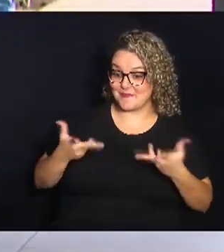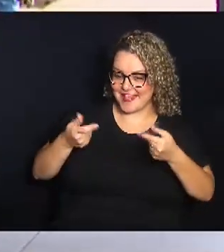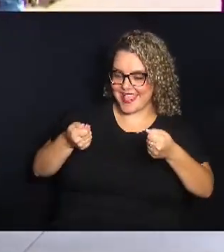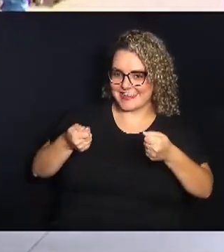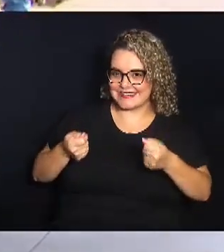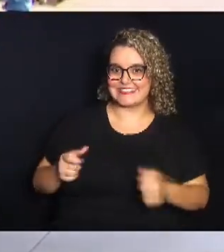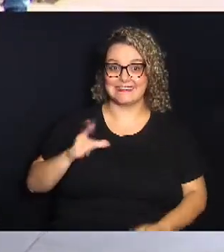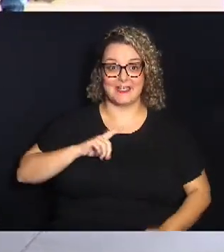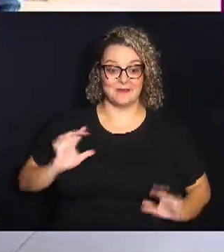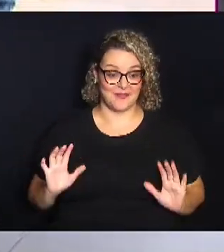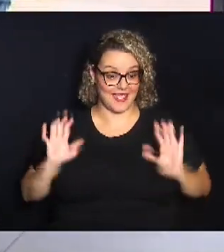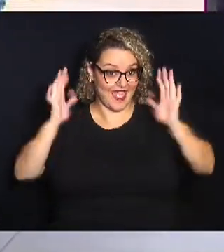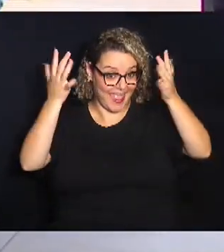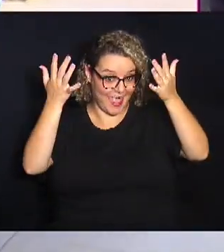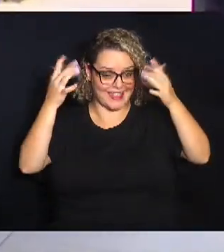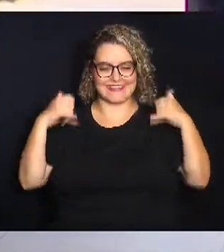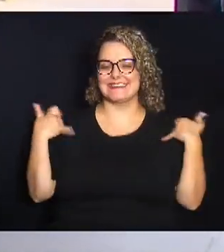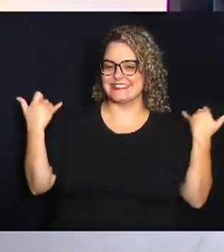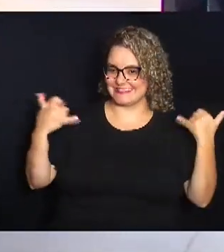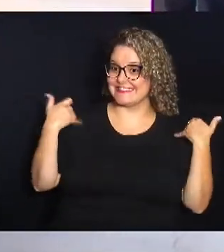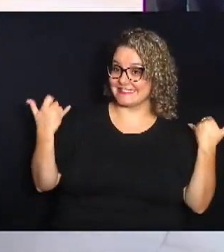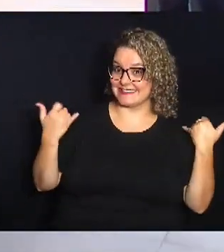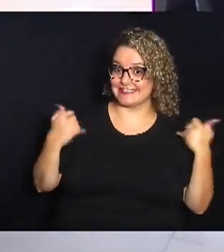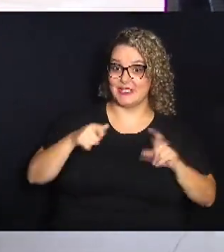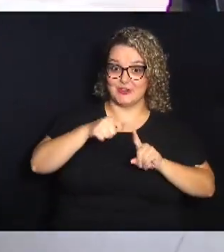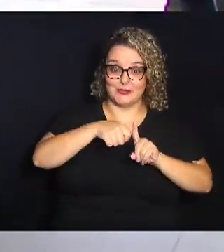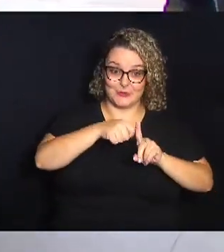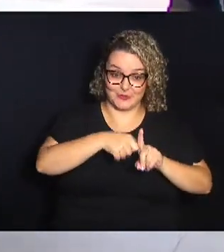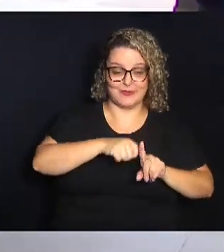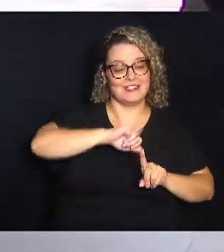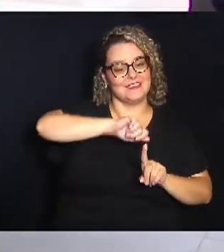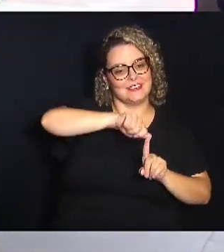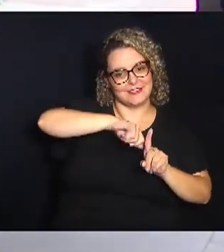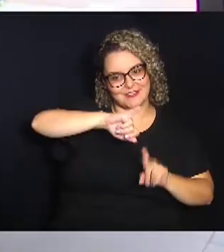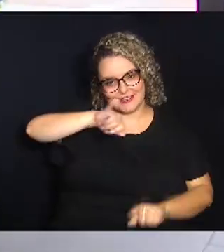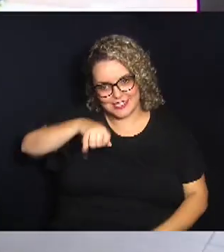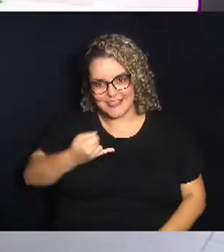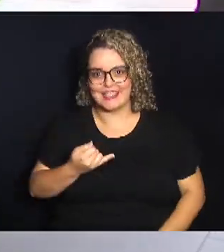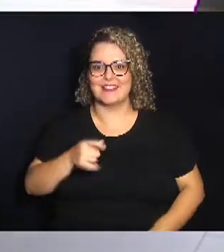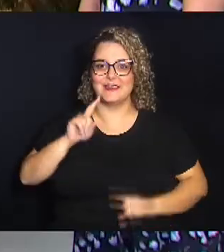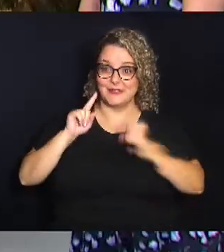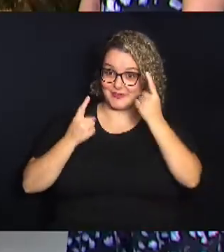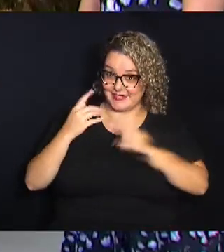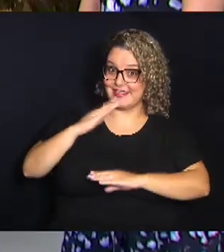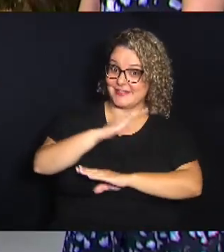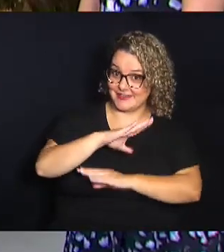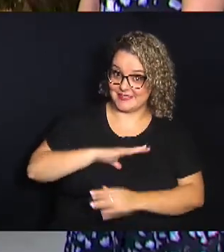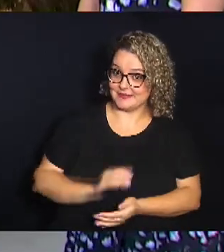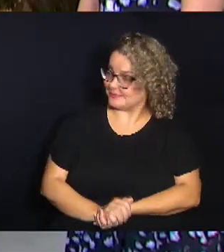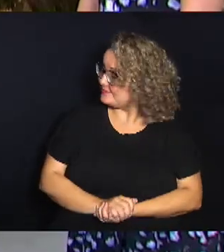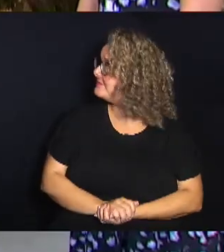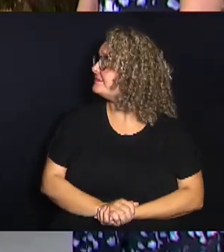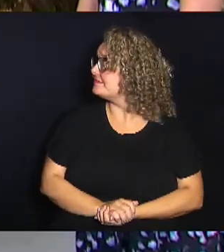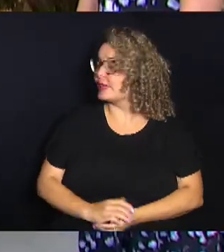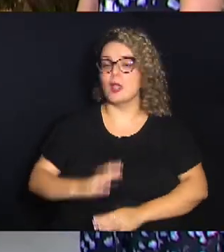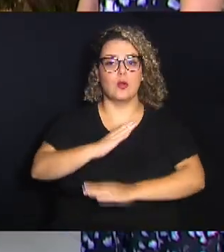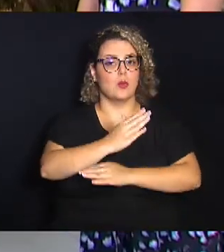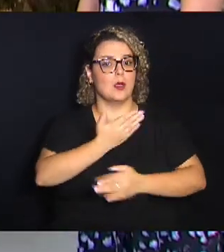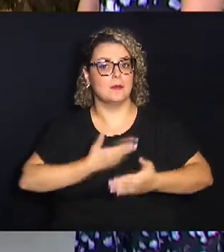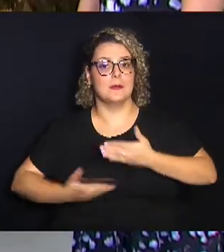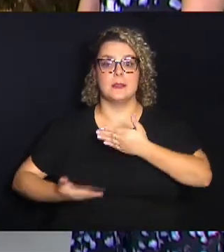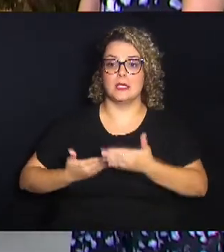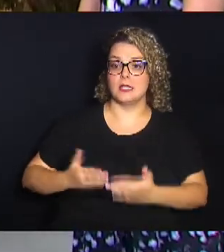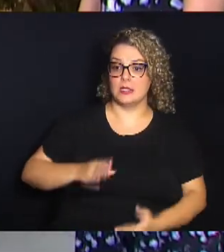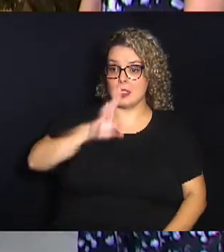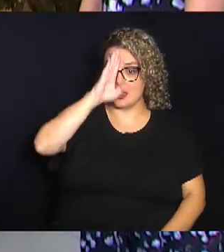confraternização dos aniversariantes dos meses de janeiro e fevereiro na Câmara Municipal. O Câmara Integrada tem como